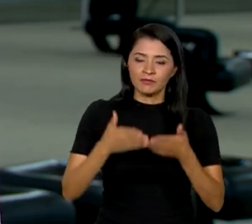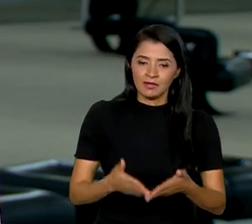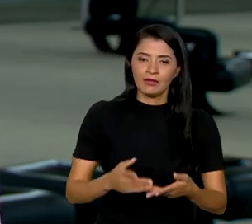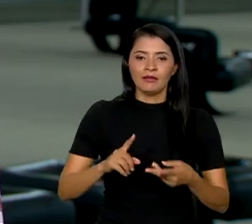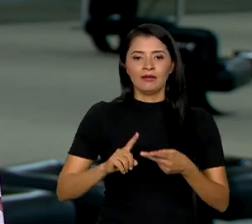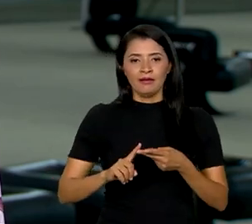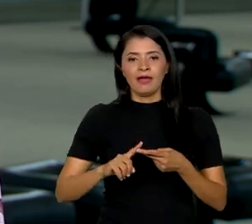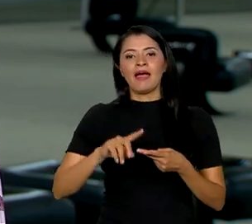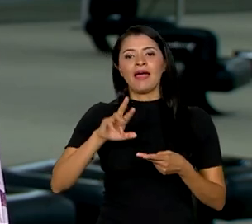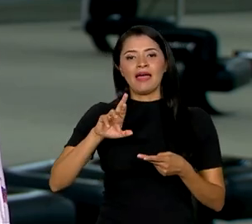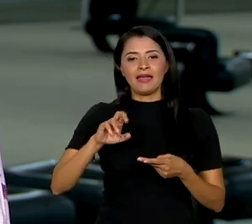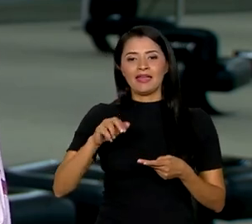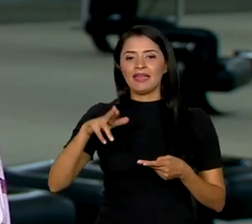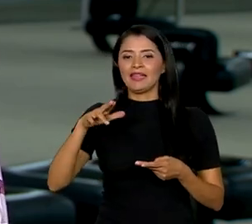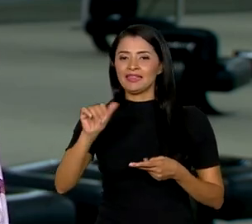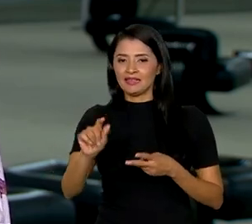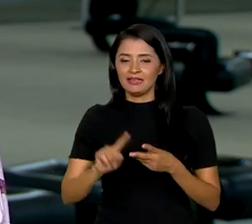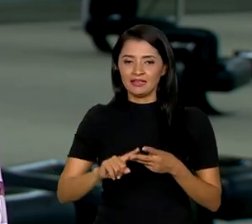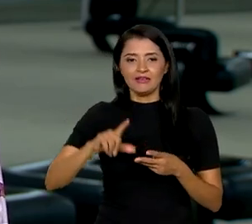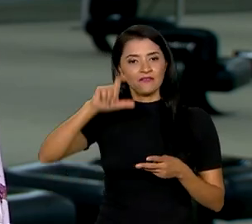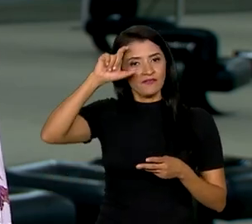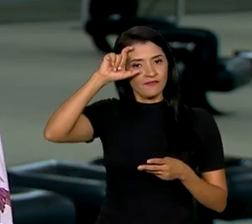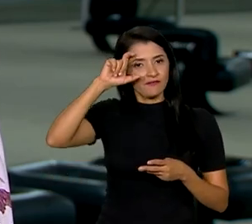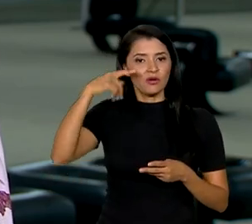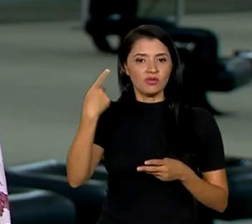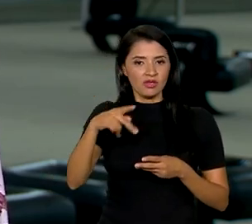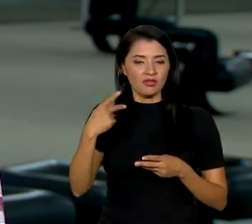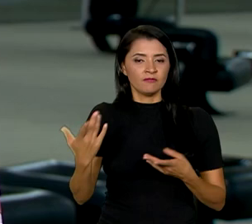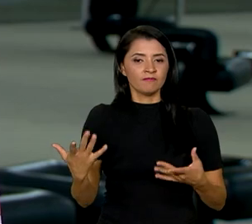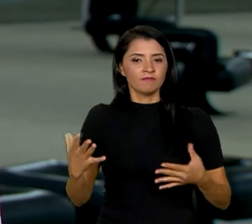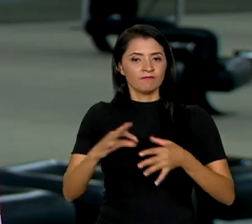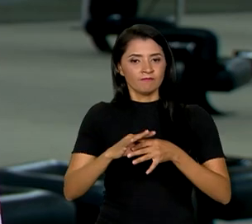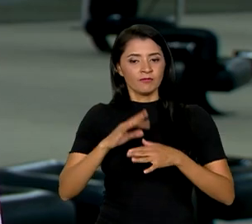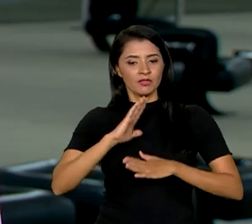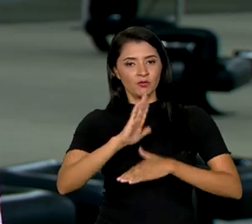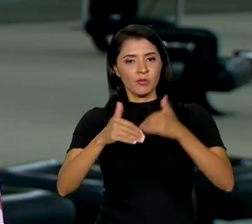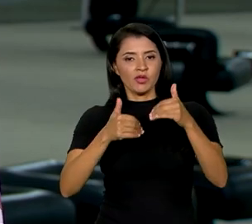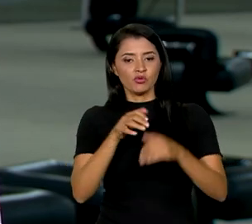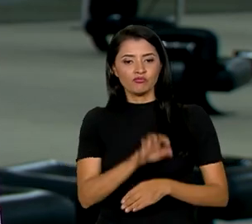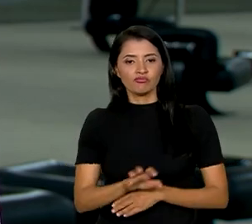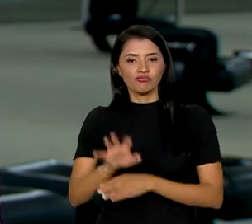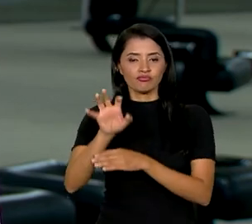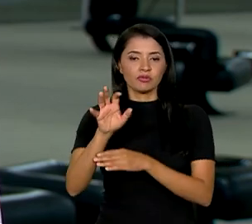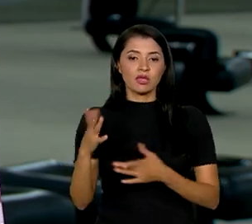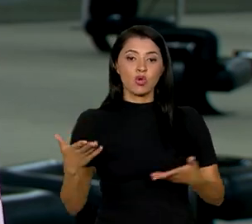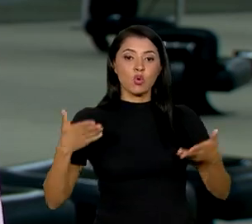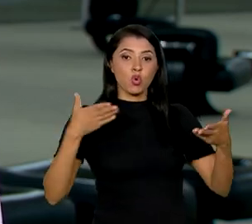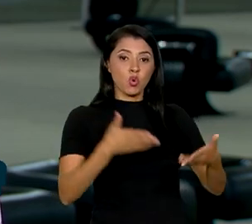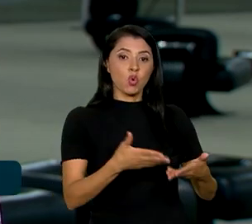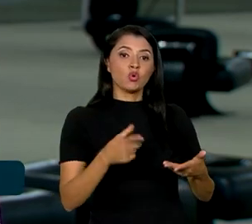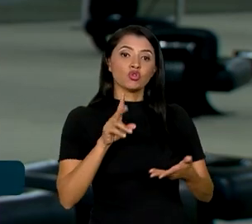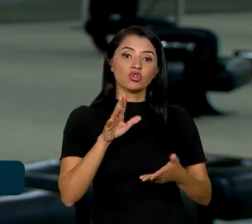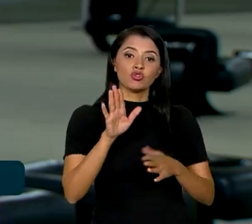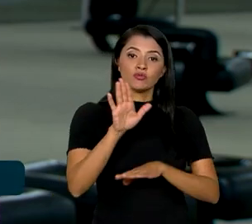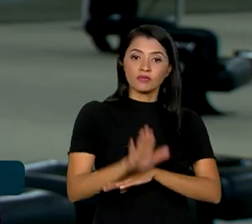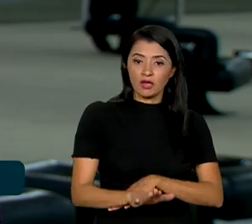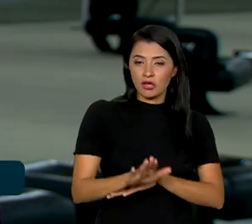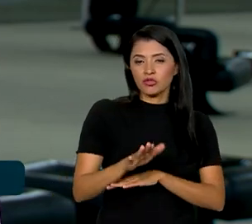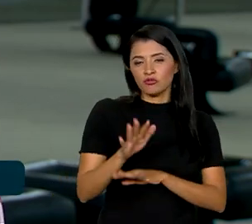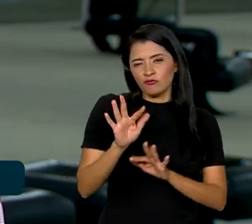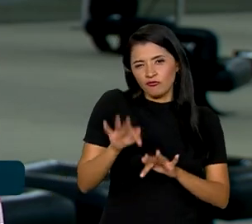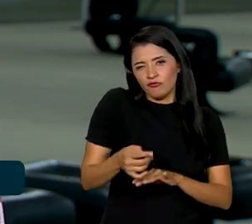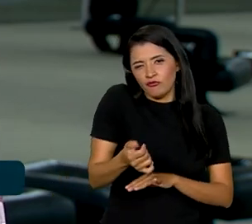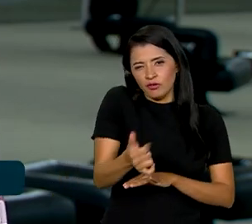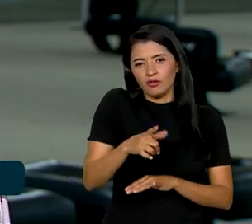Filho dos Transportes e Valdés Gós, da Integração e do Desenvolvimento Regional, se reuniram hoje, final da tarde, aqui em